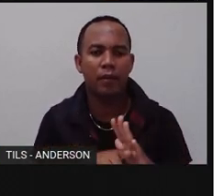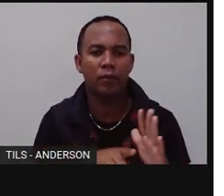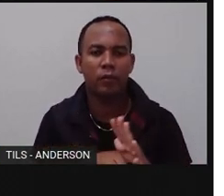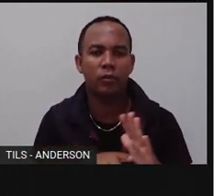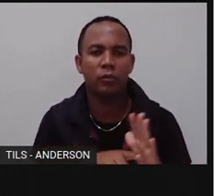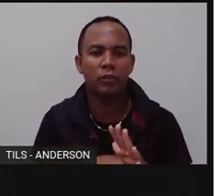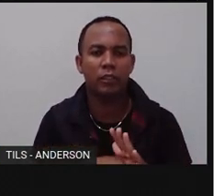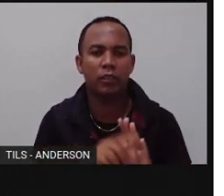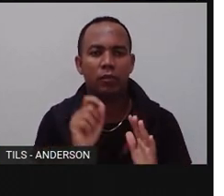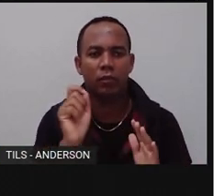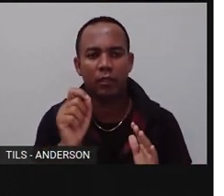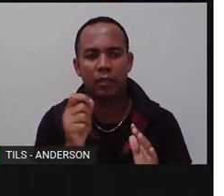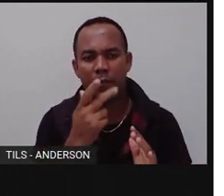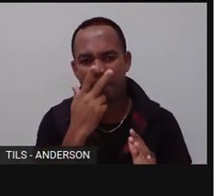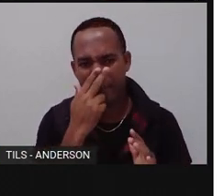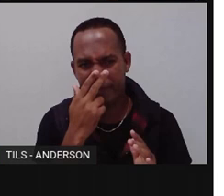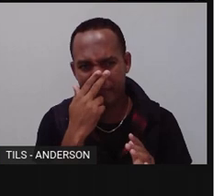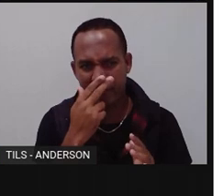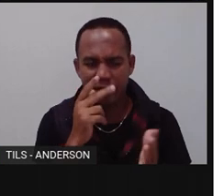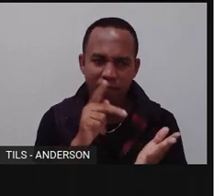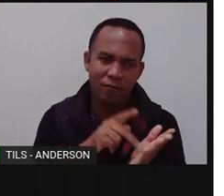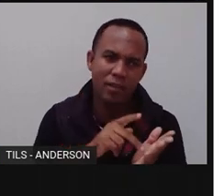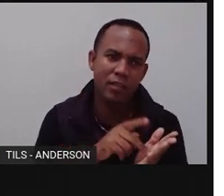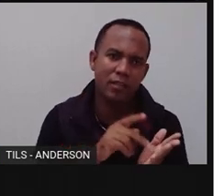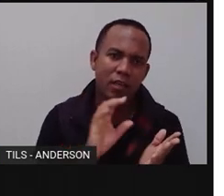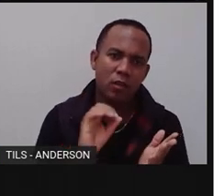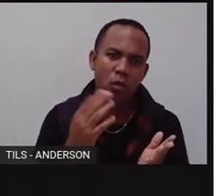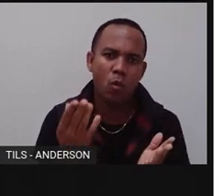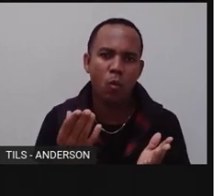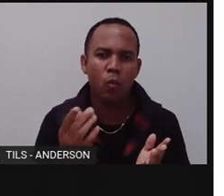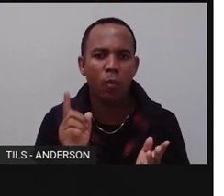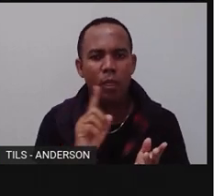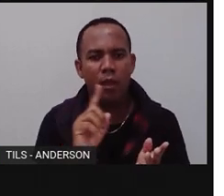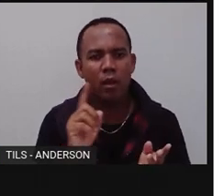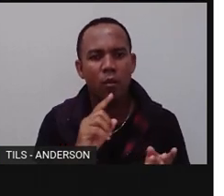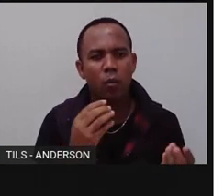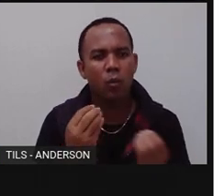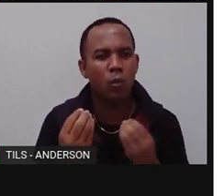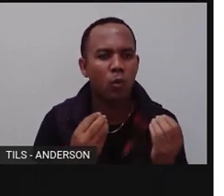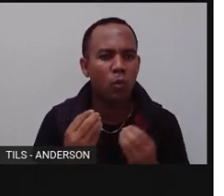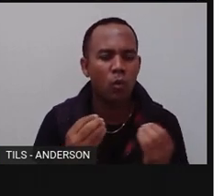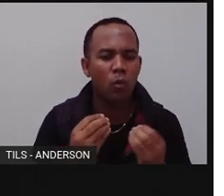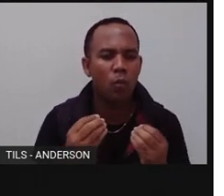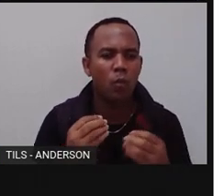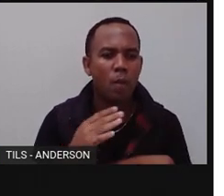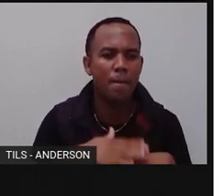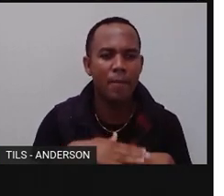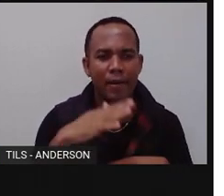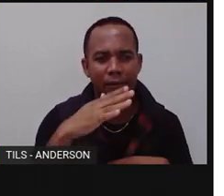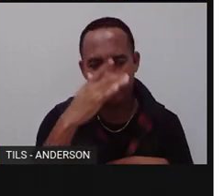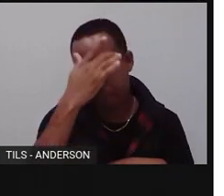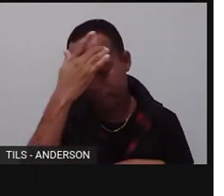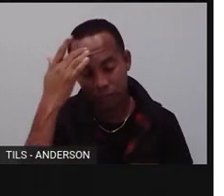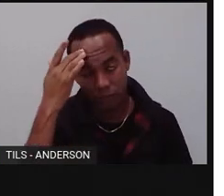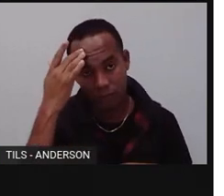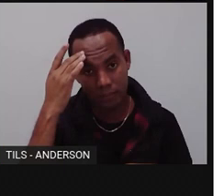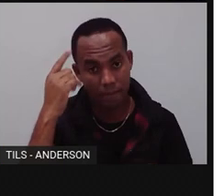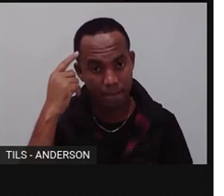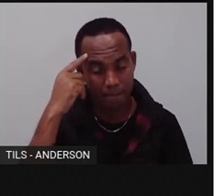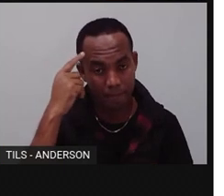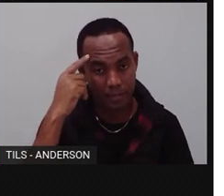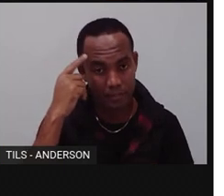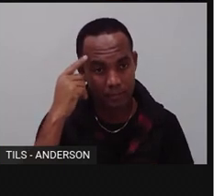apesar de parecer óbvia, né? Implica uma questão bastante comum entre a maioria das pessoas. A referir-se